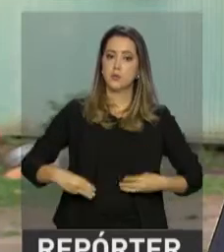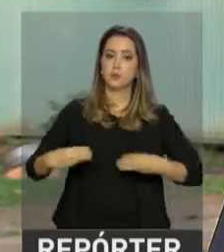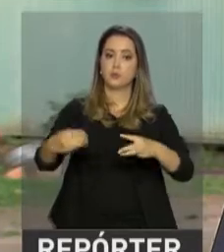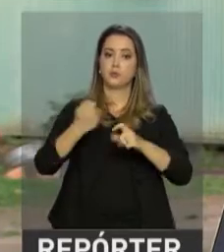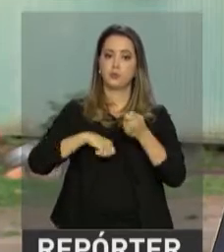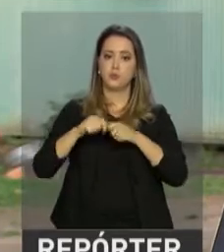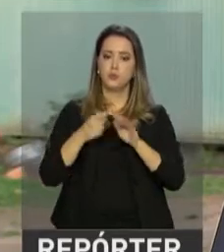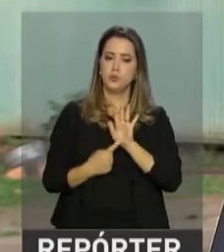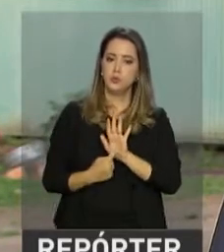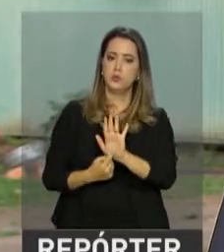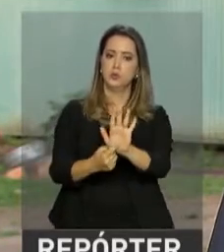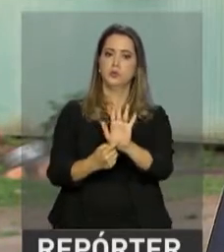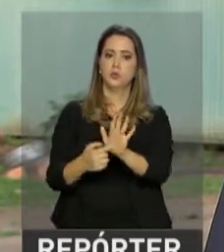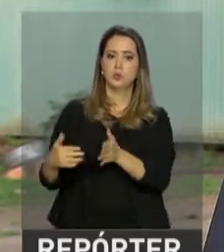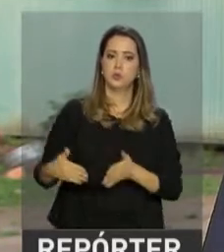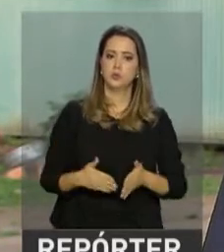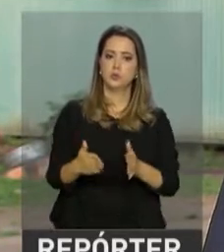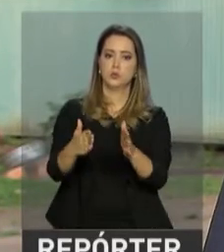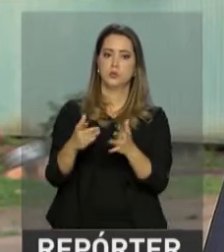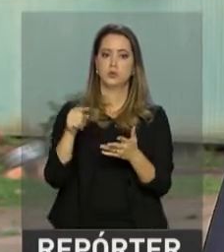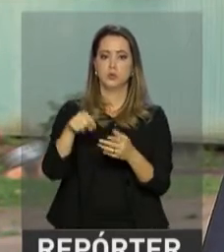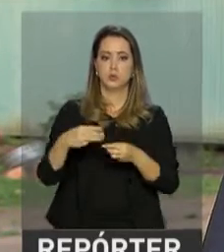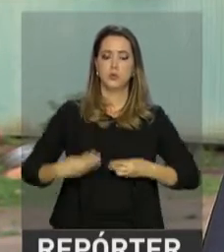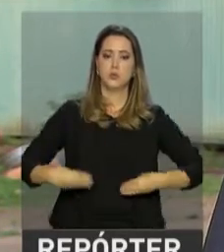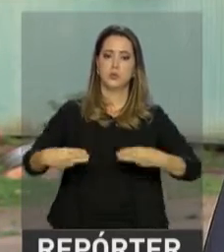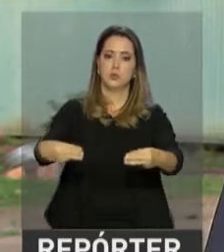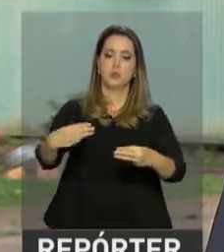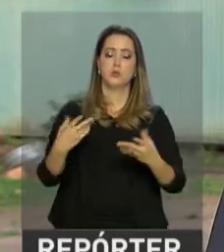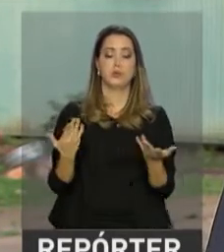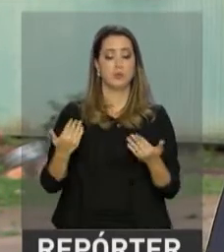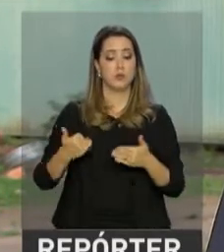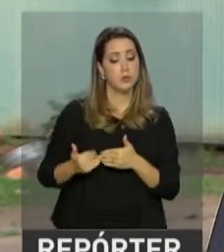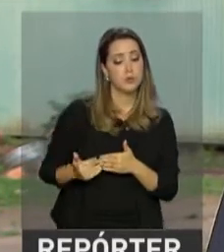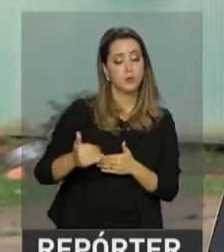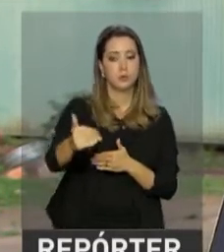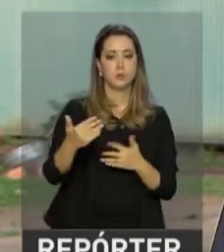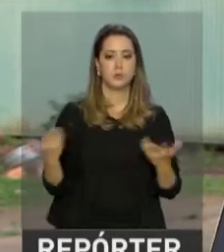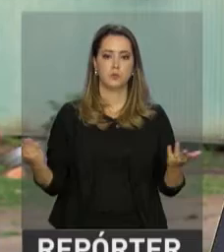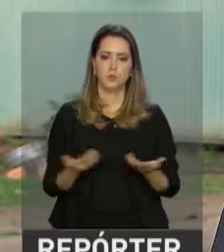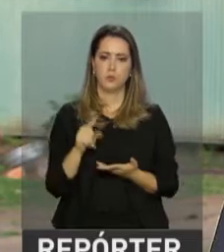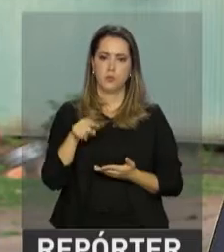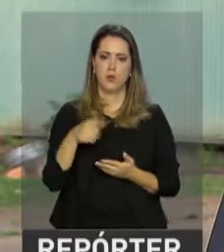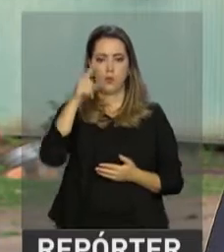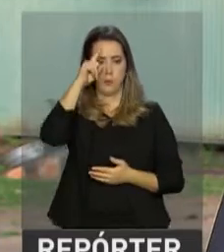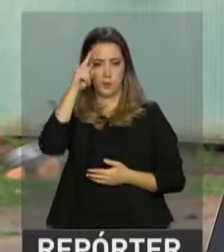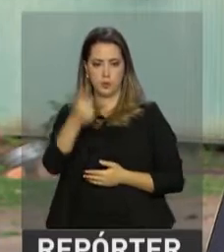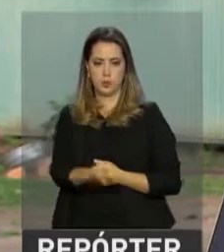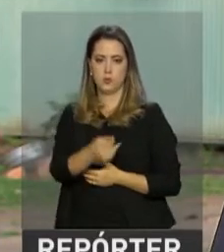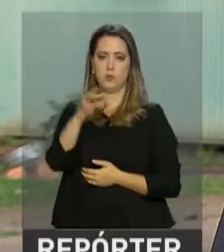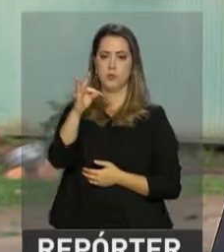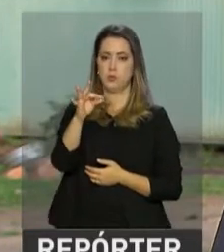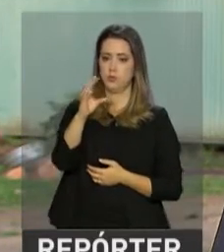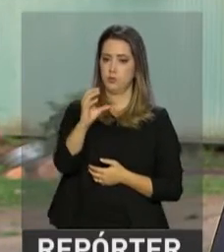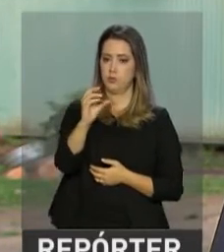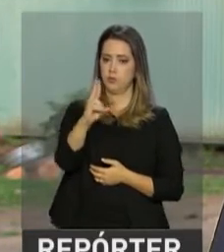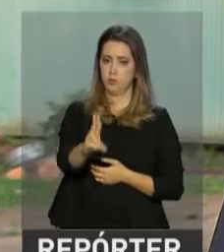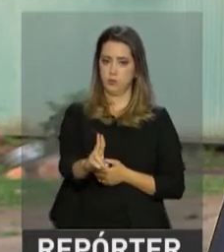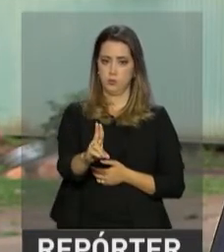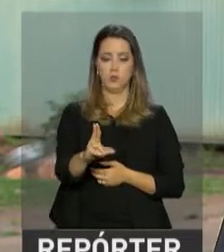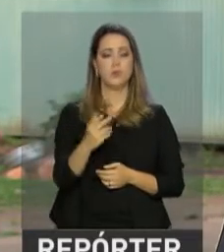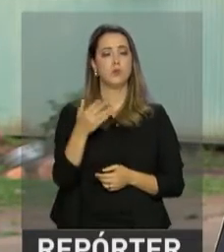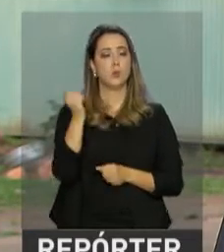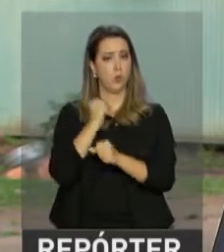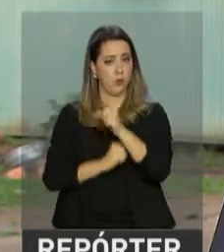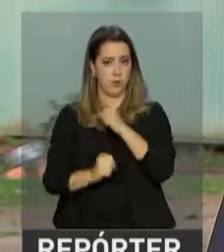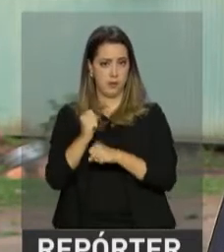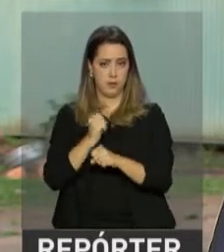indica um caminho que vai ser trilhado pelos ministérios daqui para frente. Seguindo uma determinação do Tribunal de Contas da União